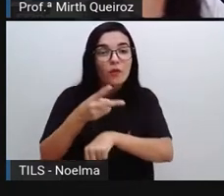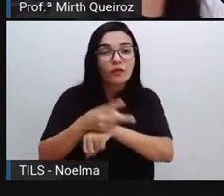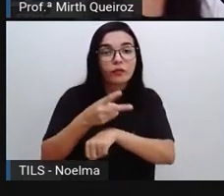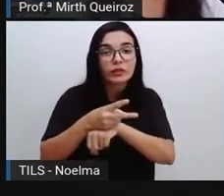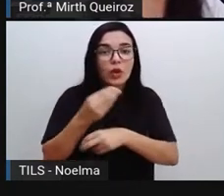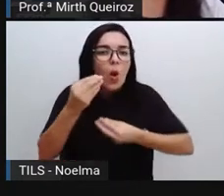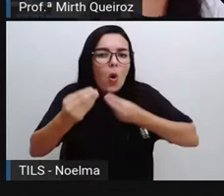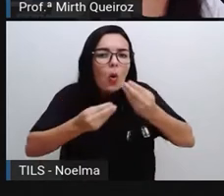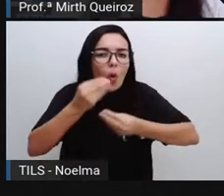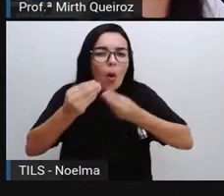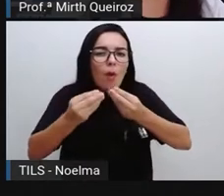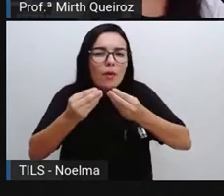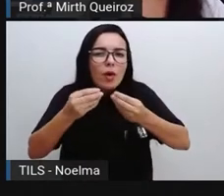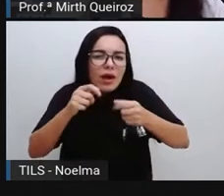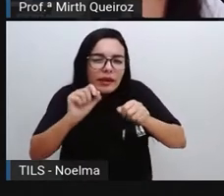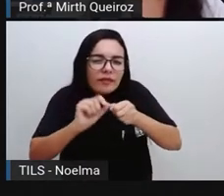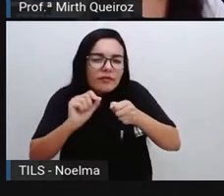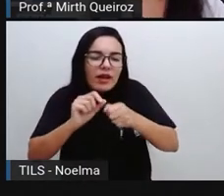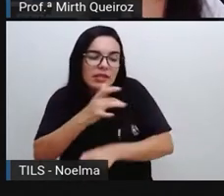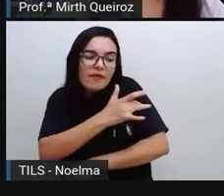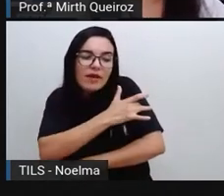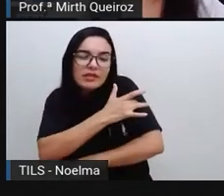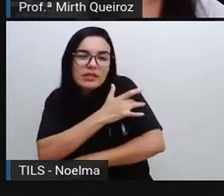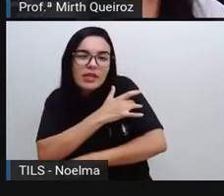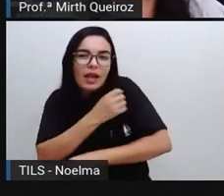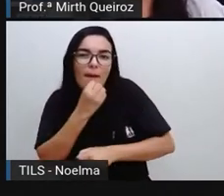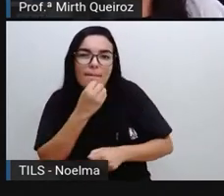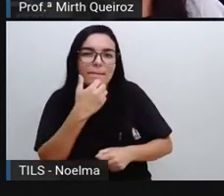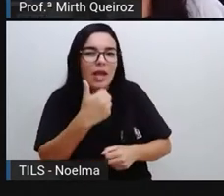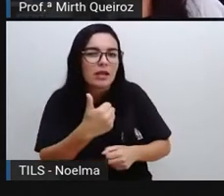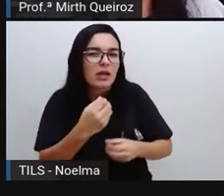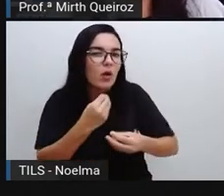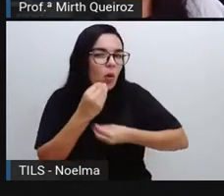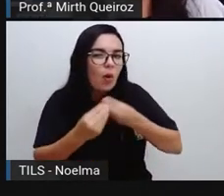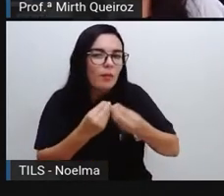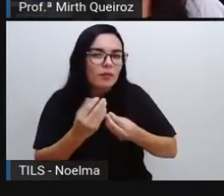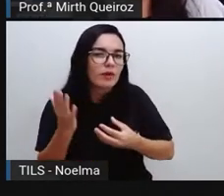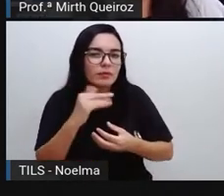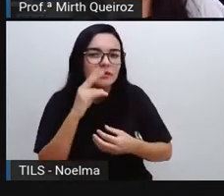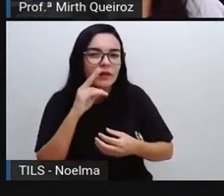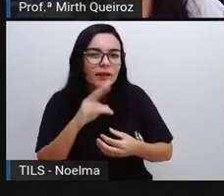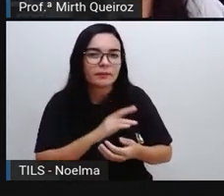como é que as vacinas elas funcionam. Vamos ver?